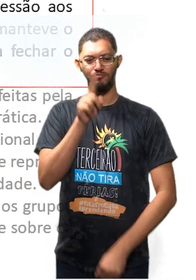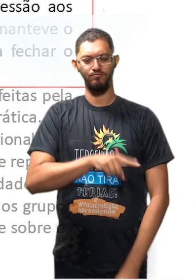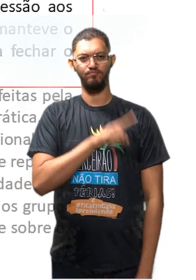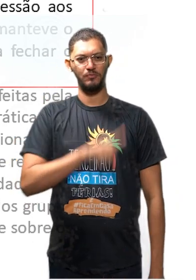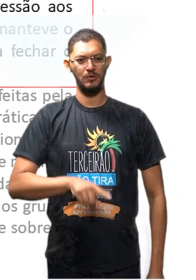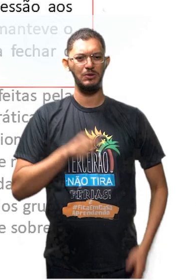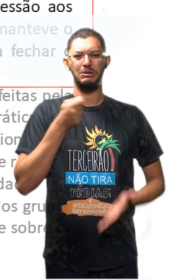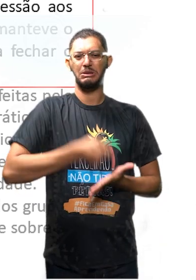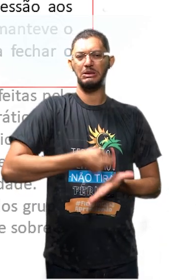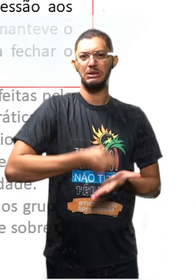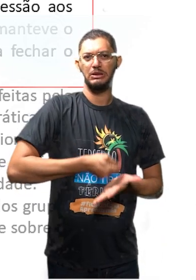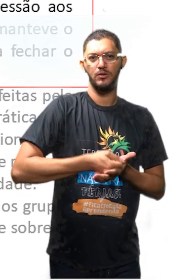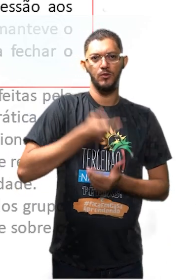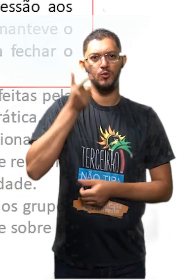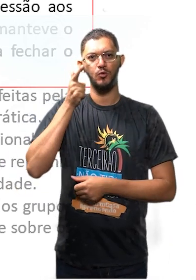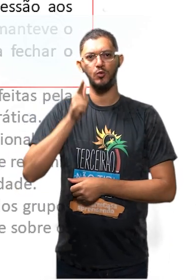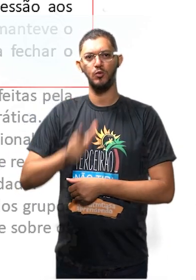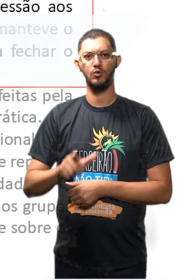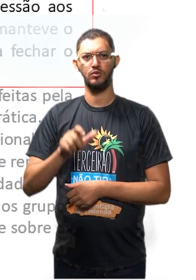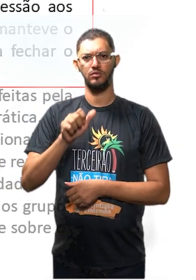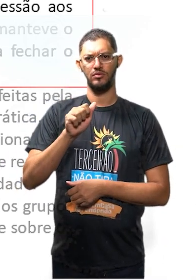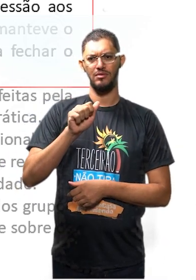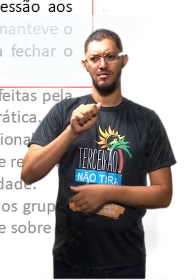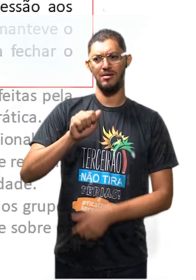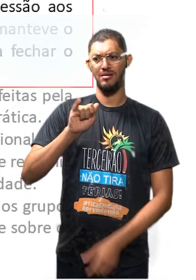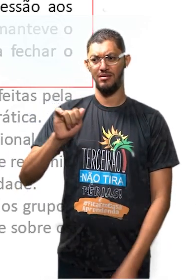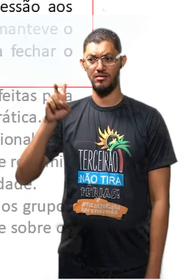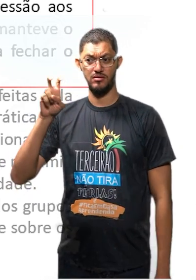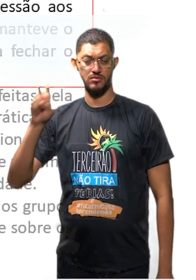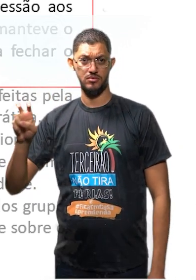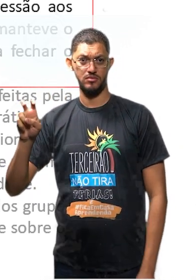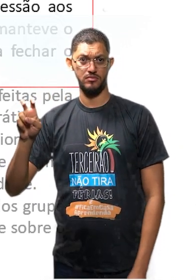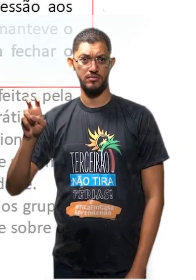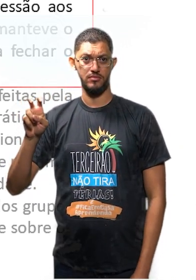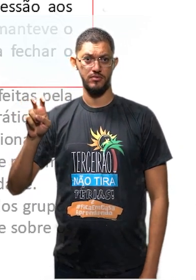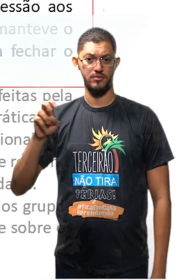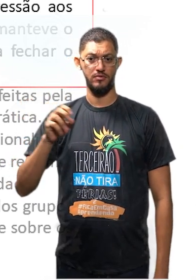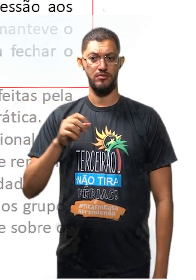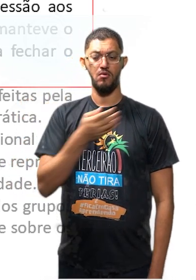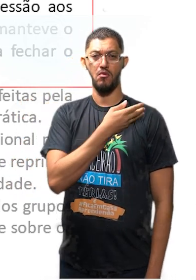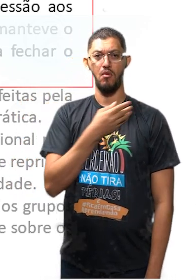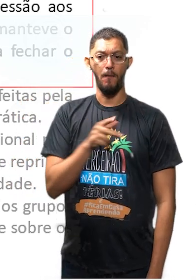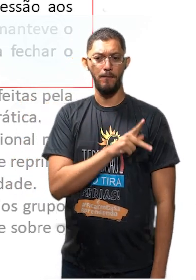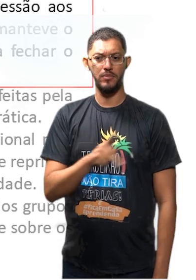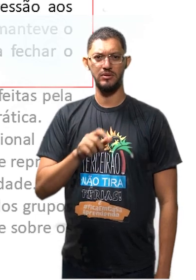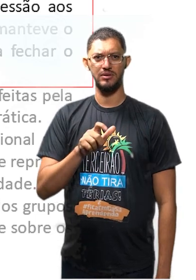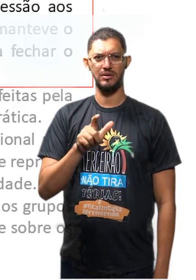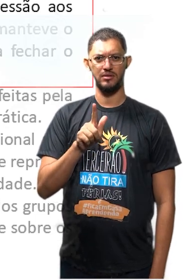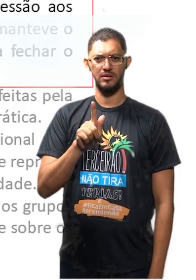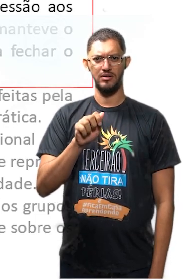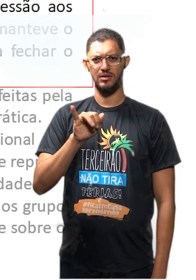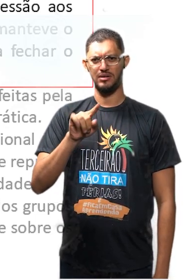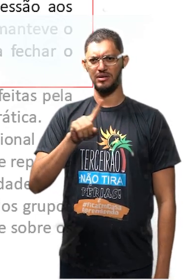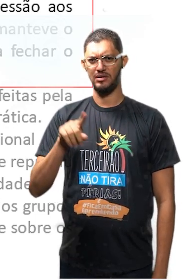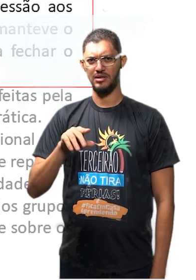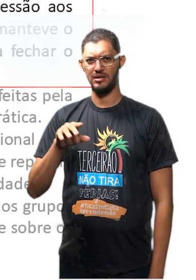mais rígida, manteve o ato institucional número 5 e foi instituído por Geisel, tá? Que ele dava